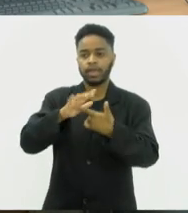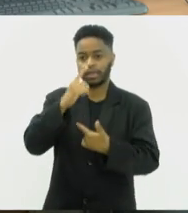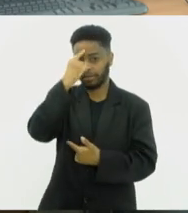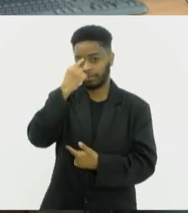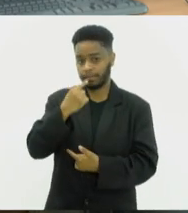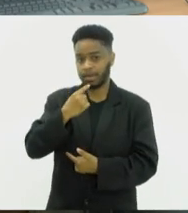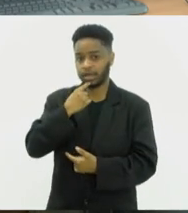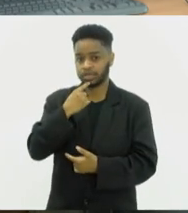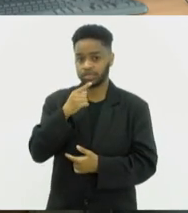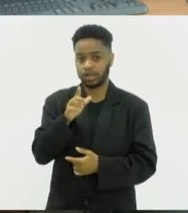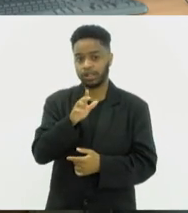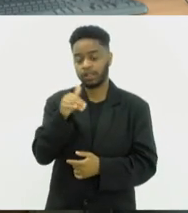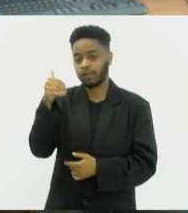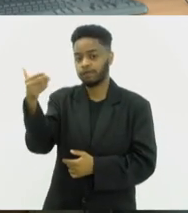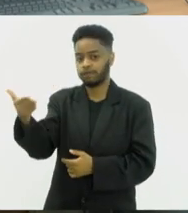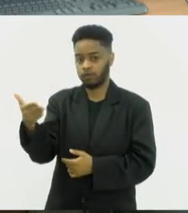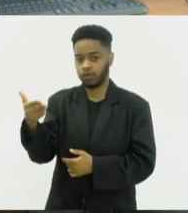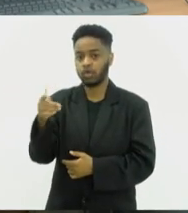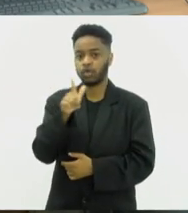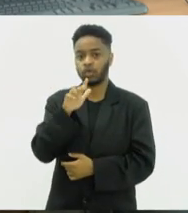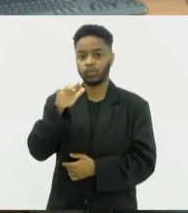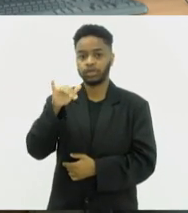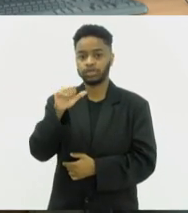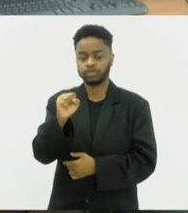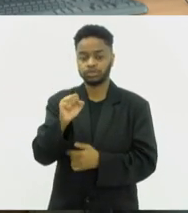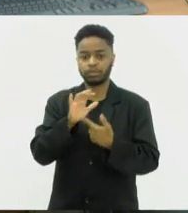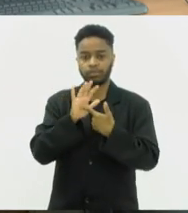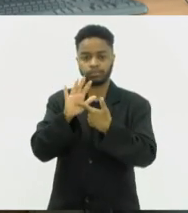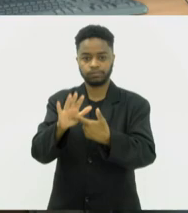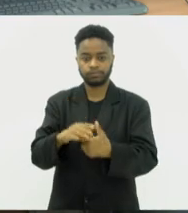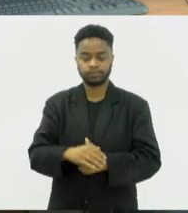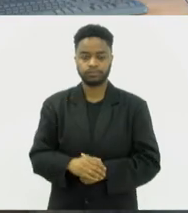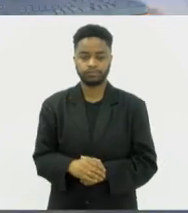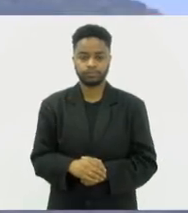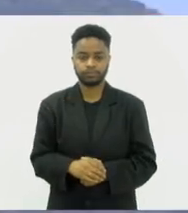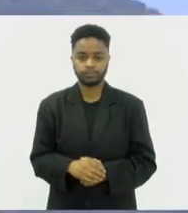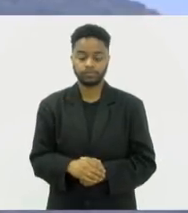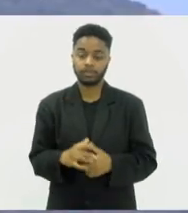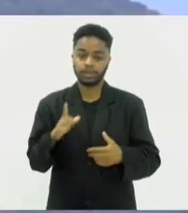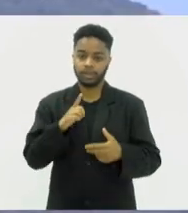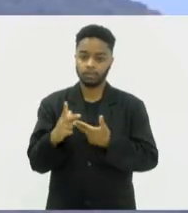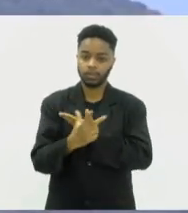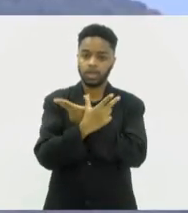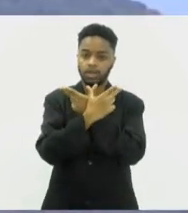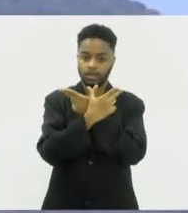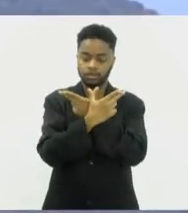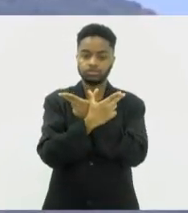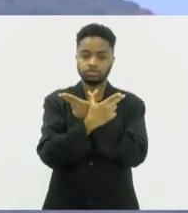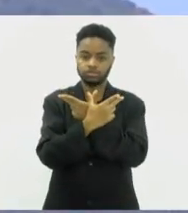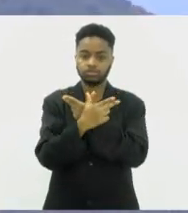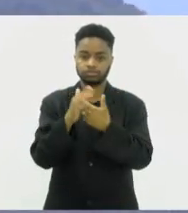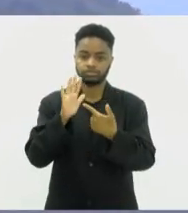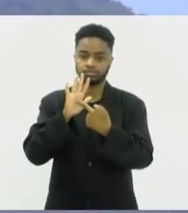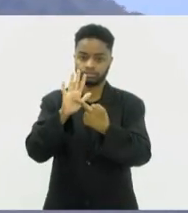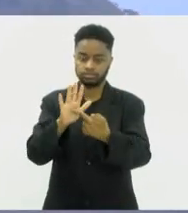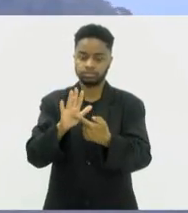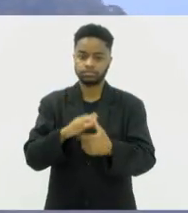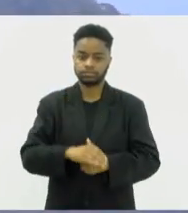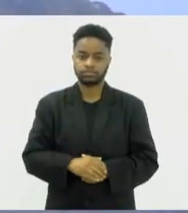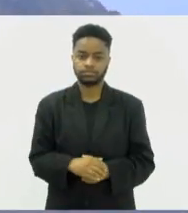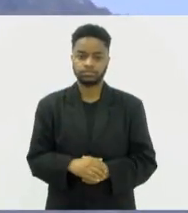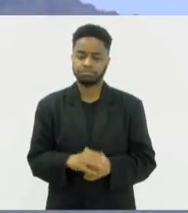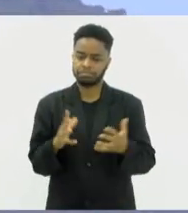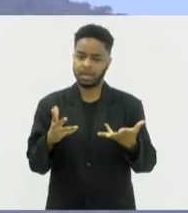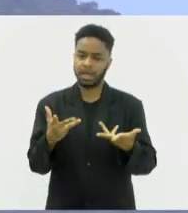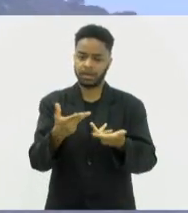vivo, lá de fora, do Luiz Augusto Beterraba. Você vê aí o Cristo Redentor, nosso Cristo Redentor,